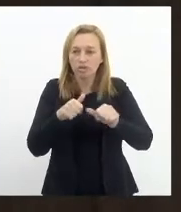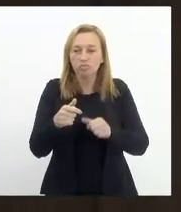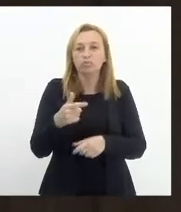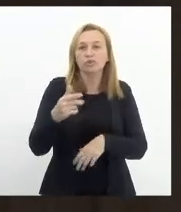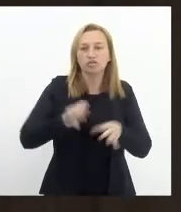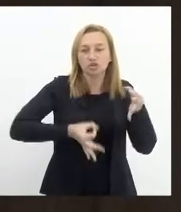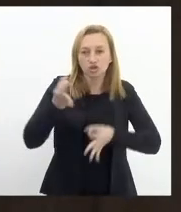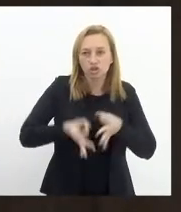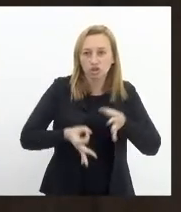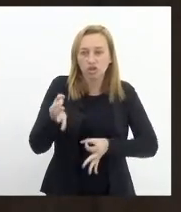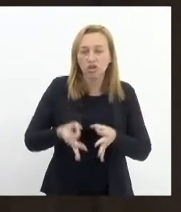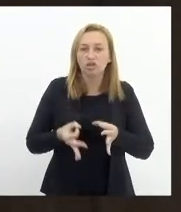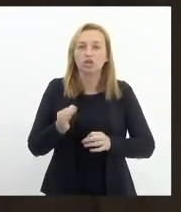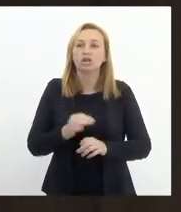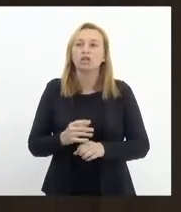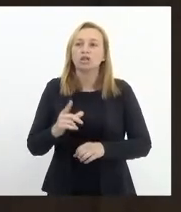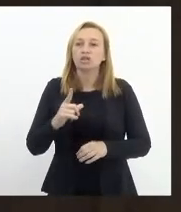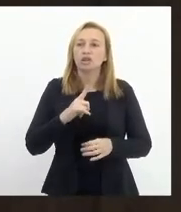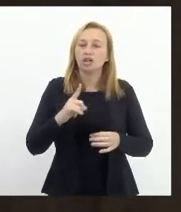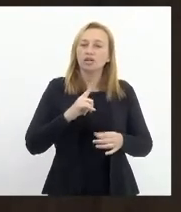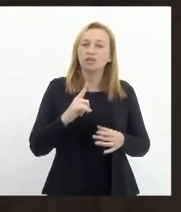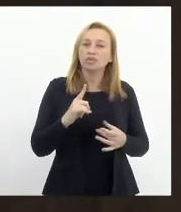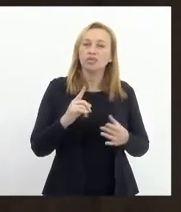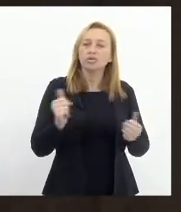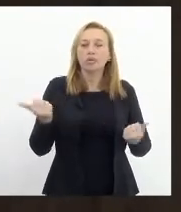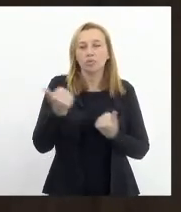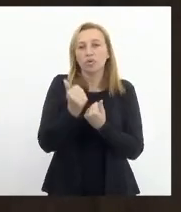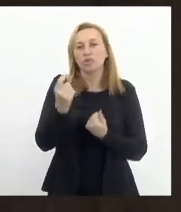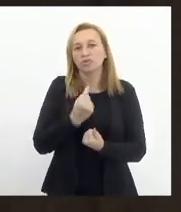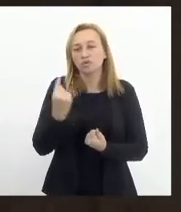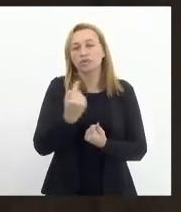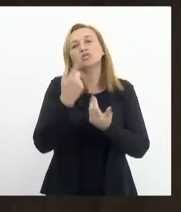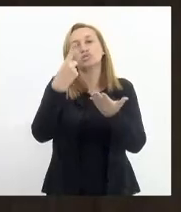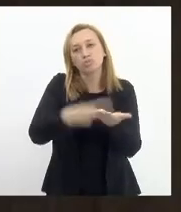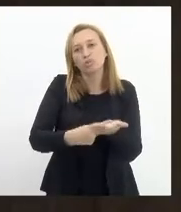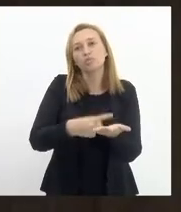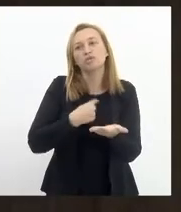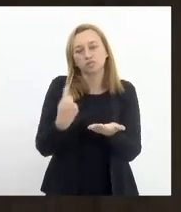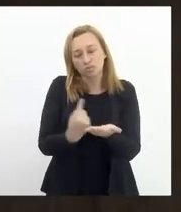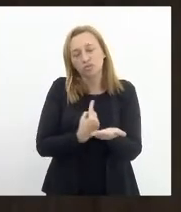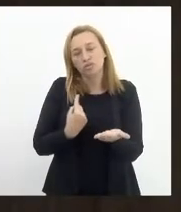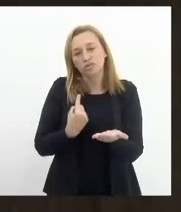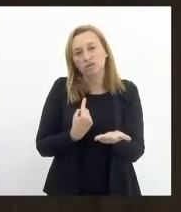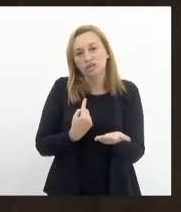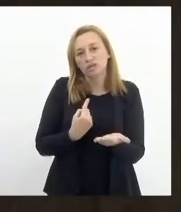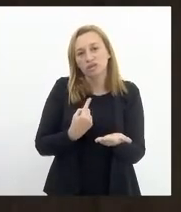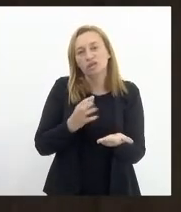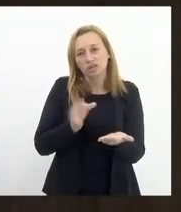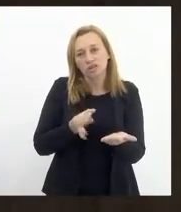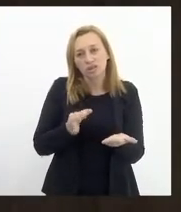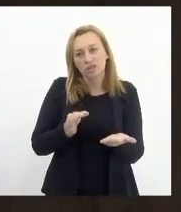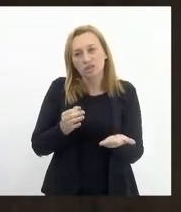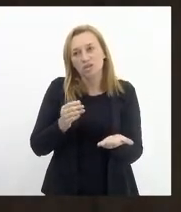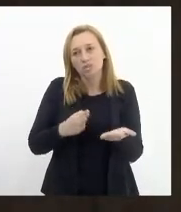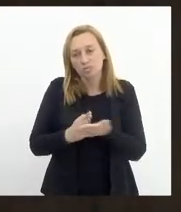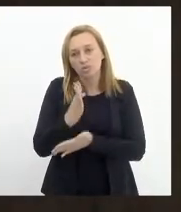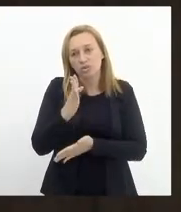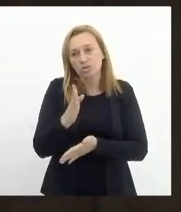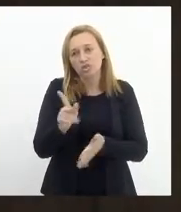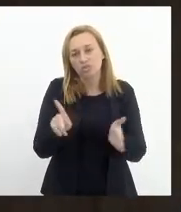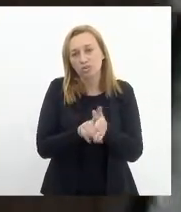Então, tenham aqui o nosso integral apoio e o compromisso nosso e a convicção que o projeto vai ser aprovado.